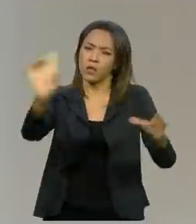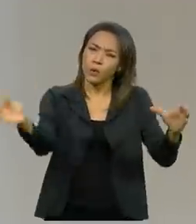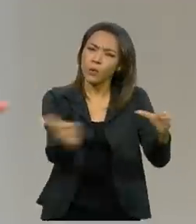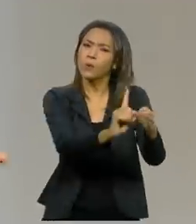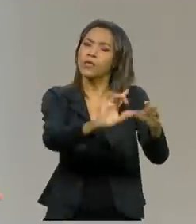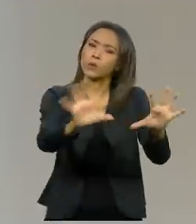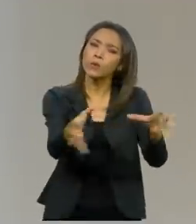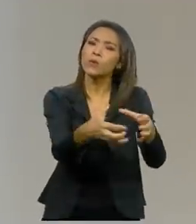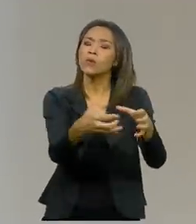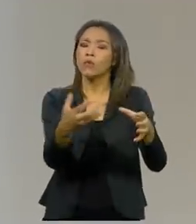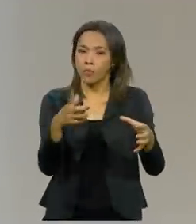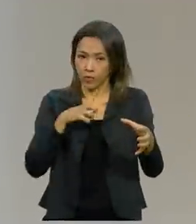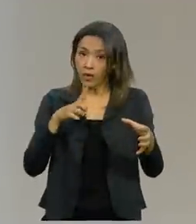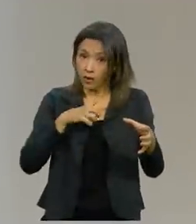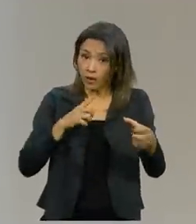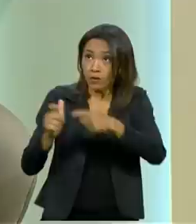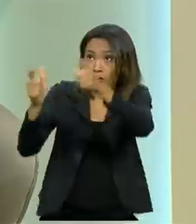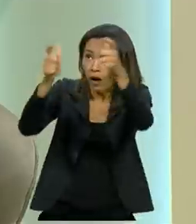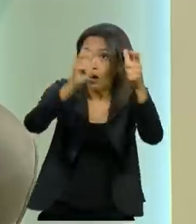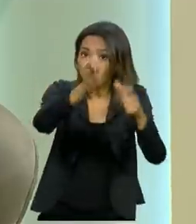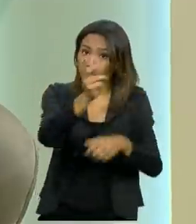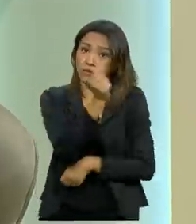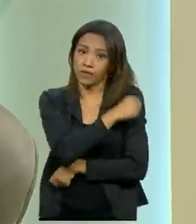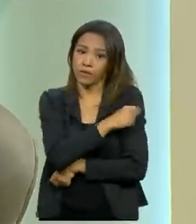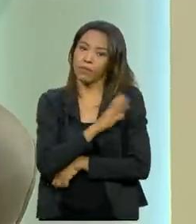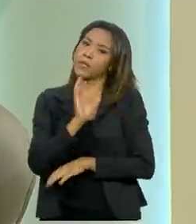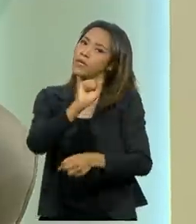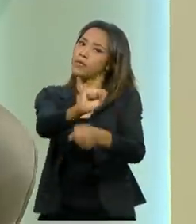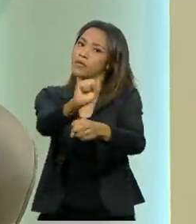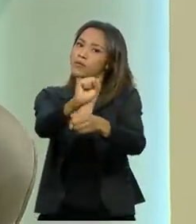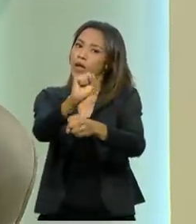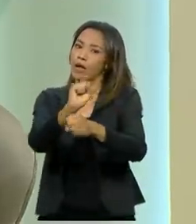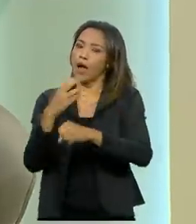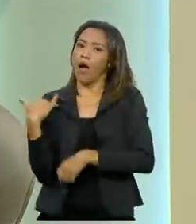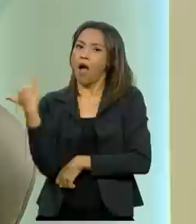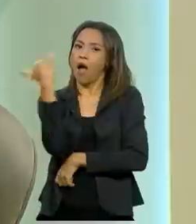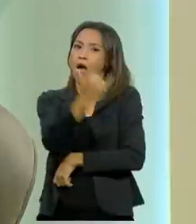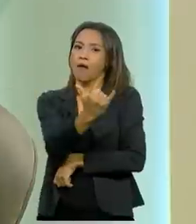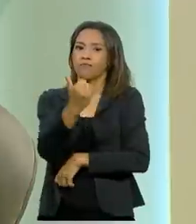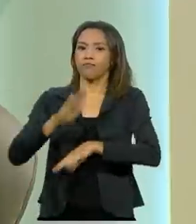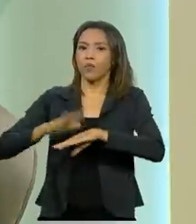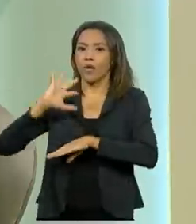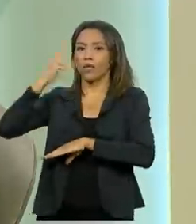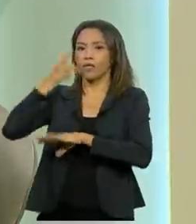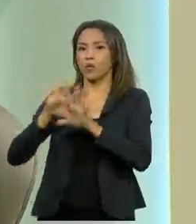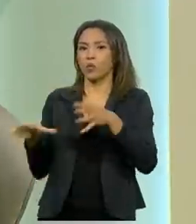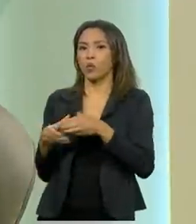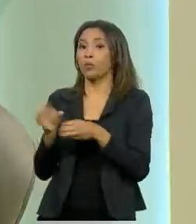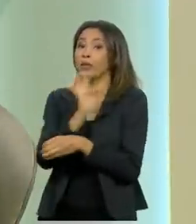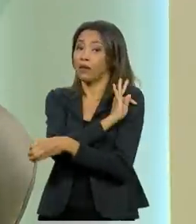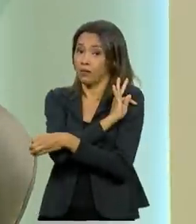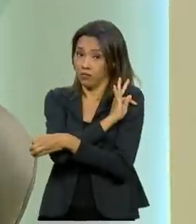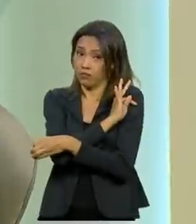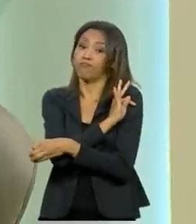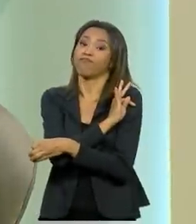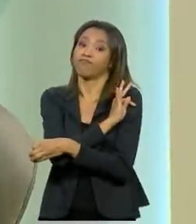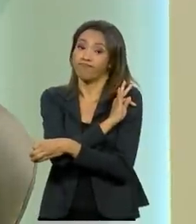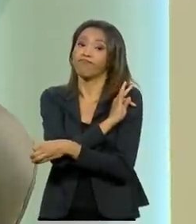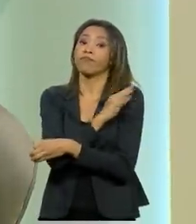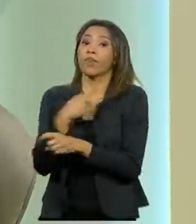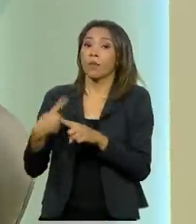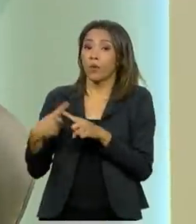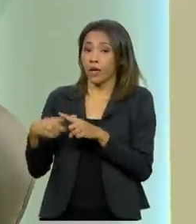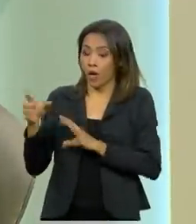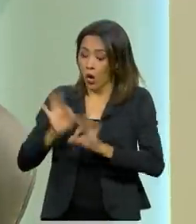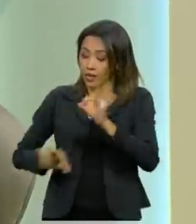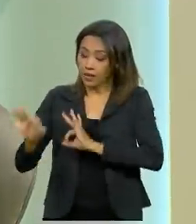deve ser feito? Porque já tem lugar vacinando, né? Aguardar a posição técnica do Programa Nacional de Imunização. A organização do SUS é